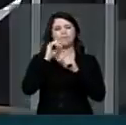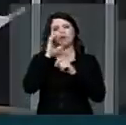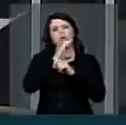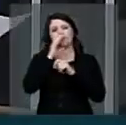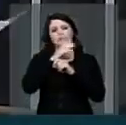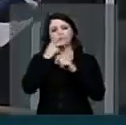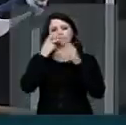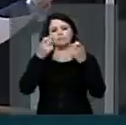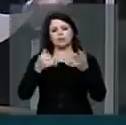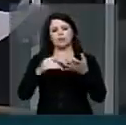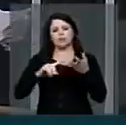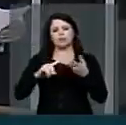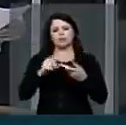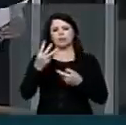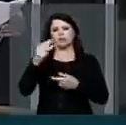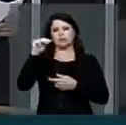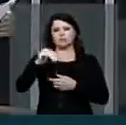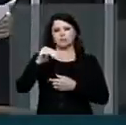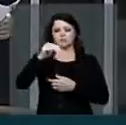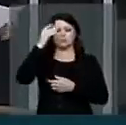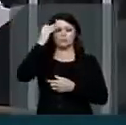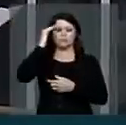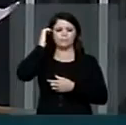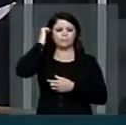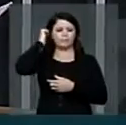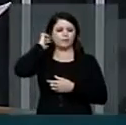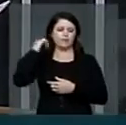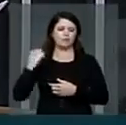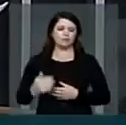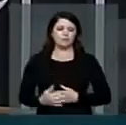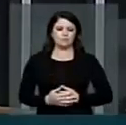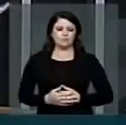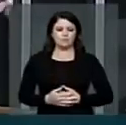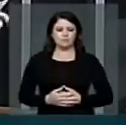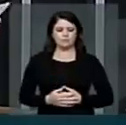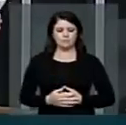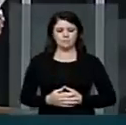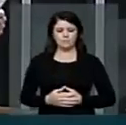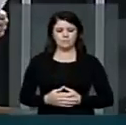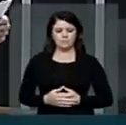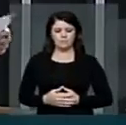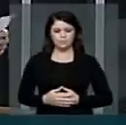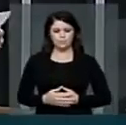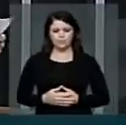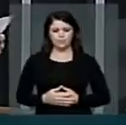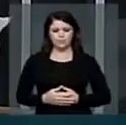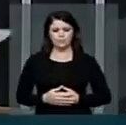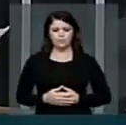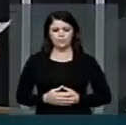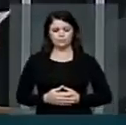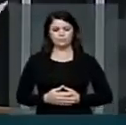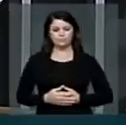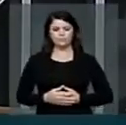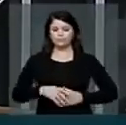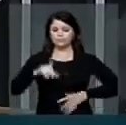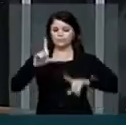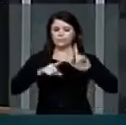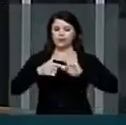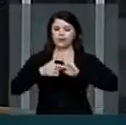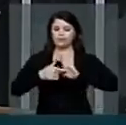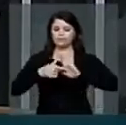breve, apenas 3 minutos. Obrigado, Sr. Presidente Eduardo Alves. A imprensa tem